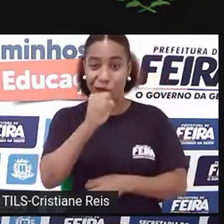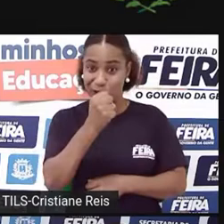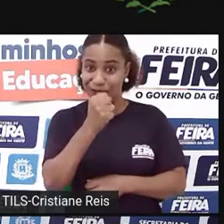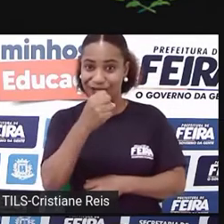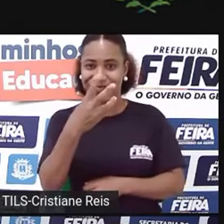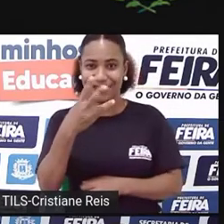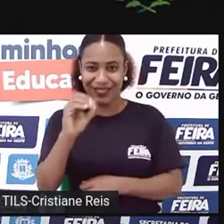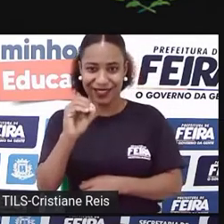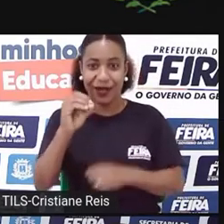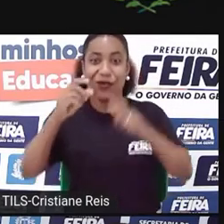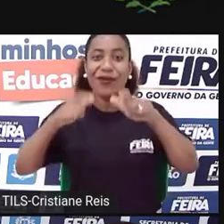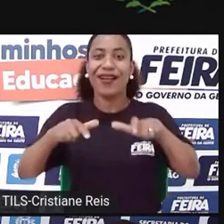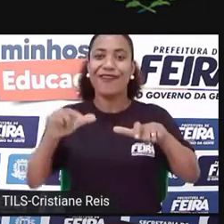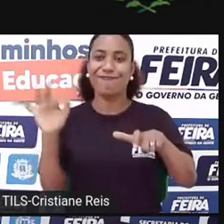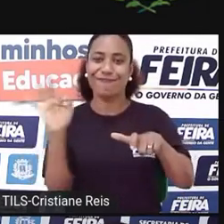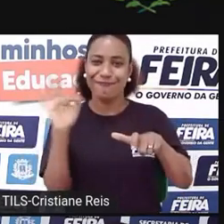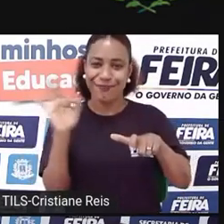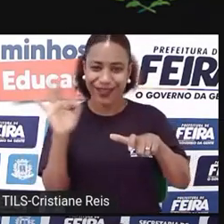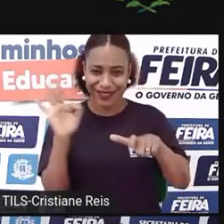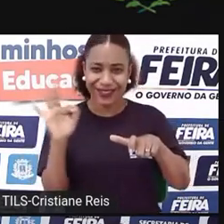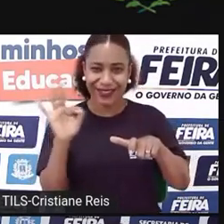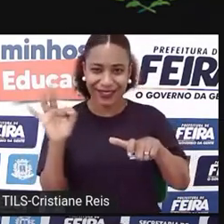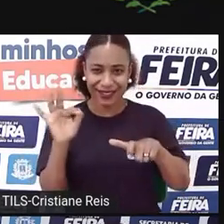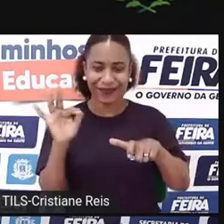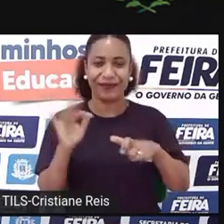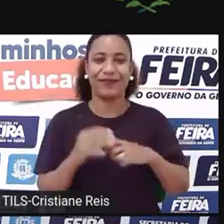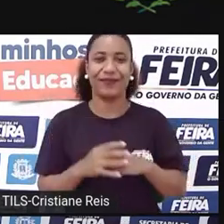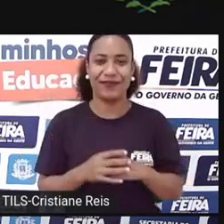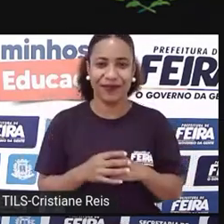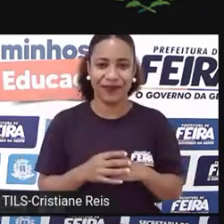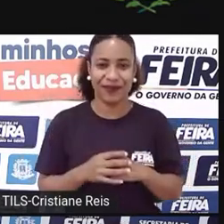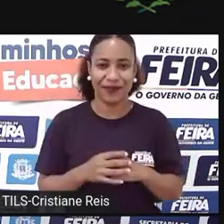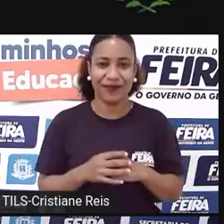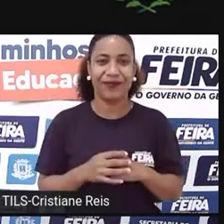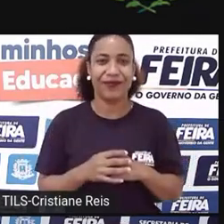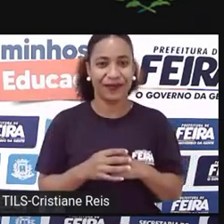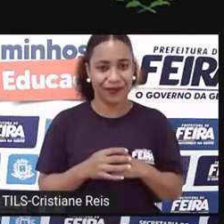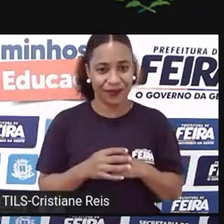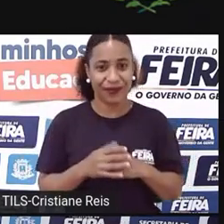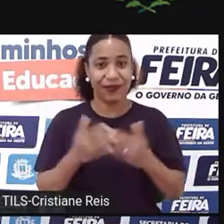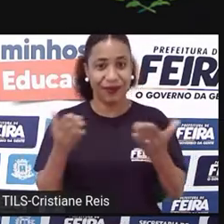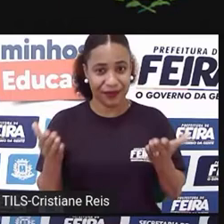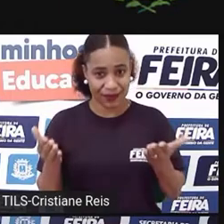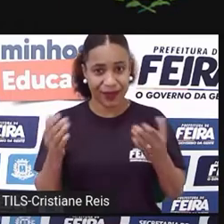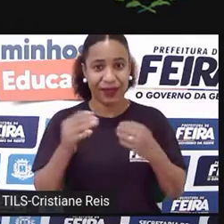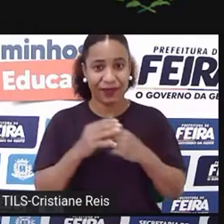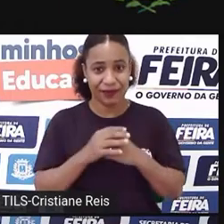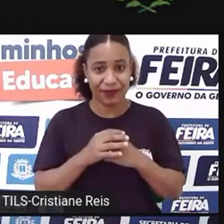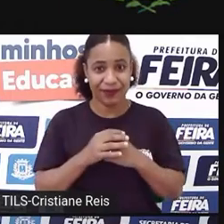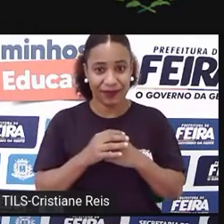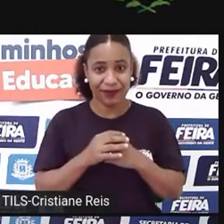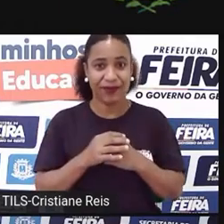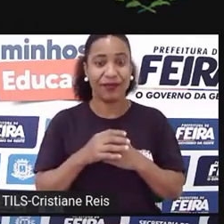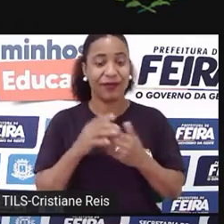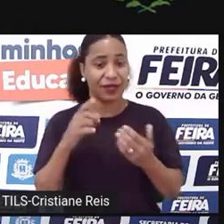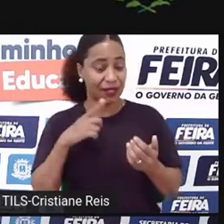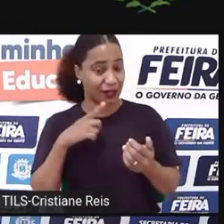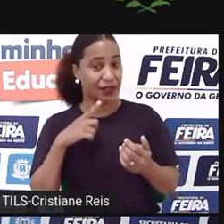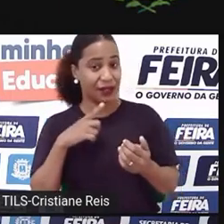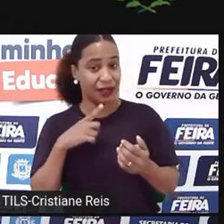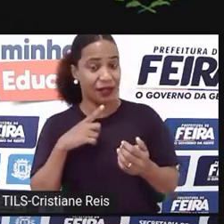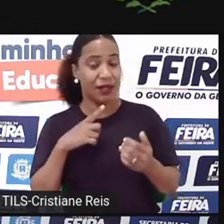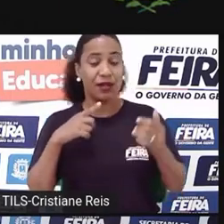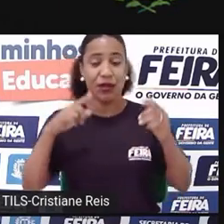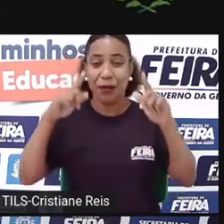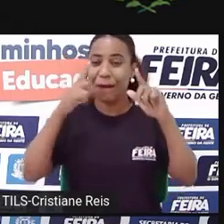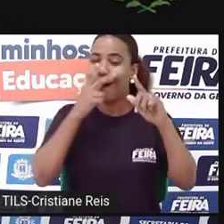mas pelo Daguerre, que ele criou o Daguerreótipo, que era como se fosse uma câmera fotográfica hoje.